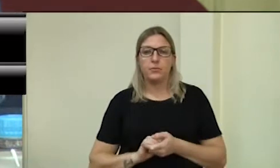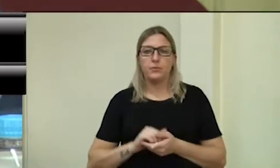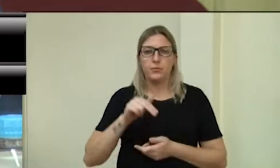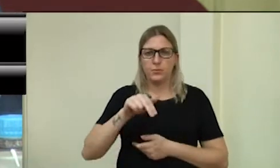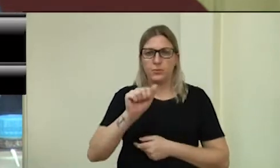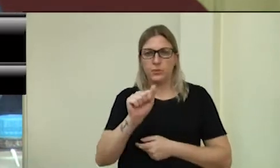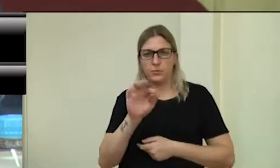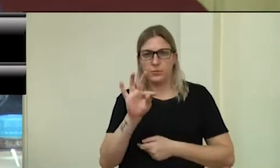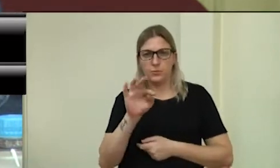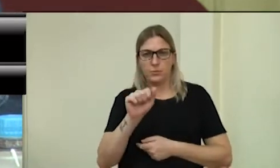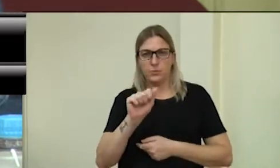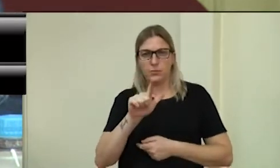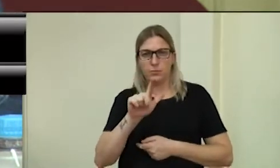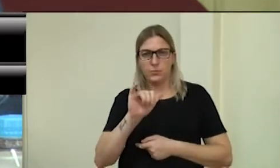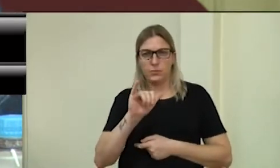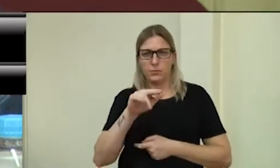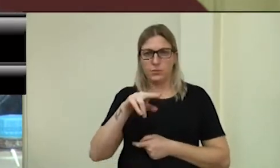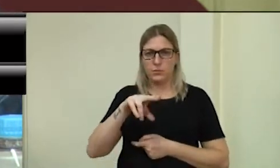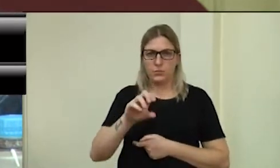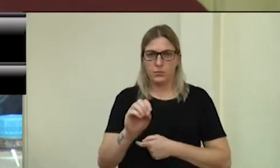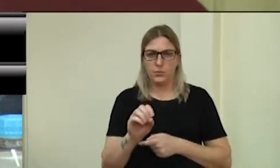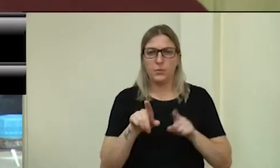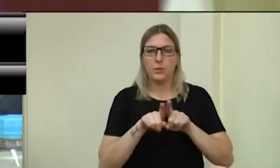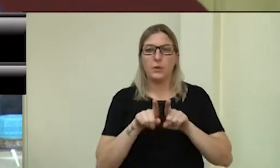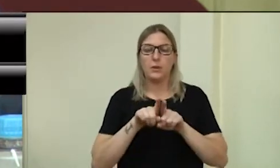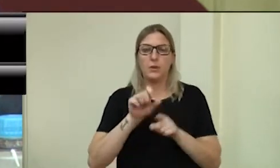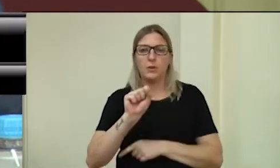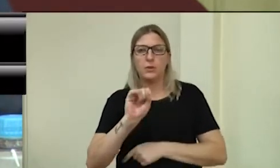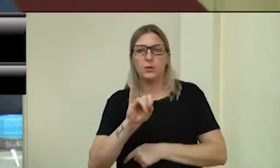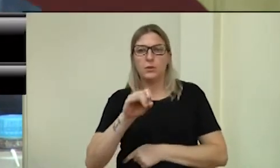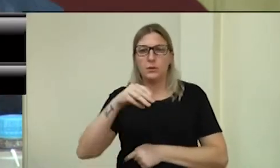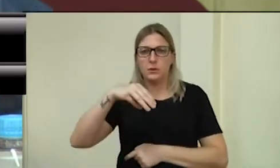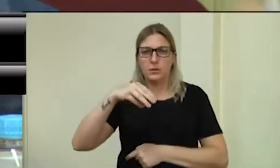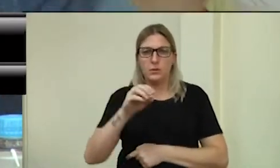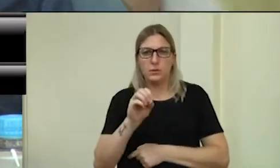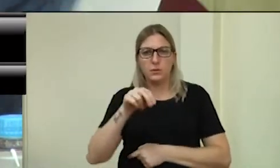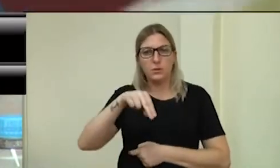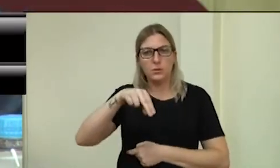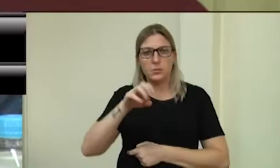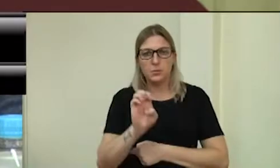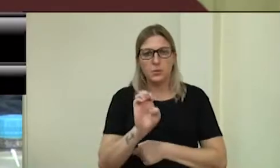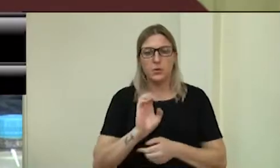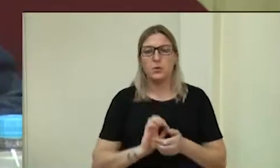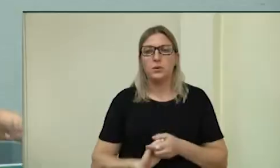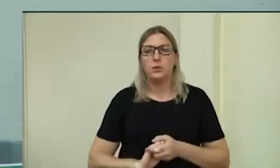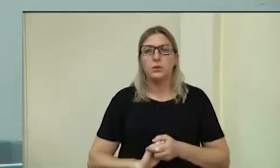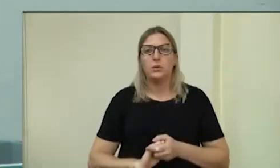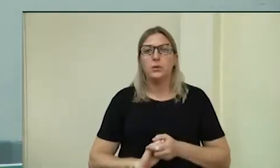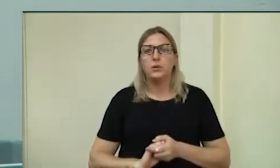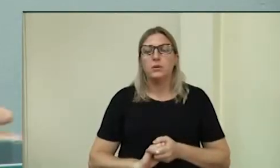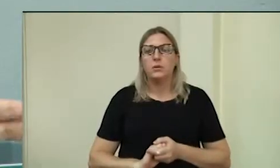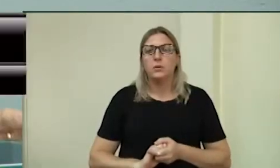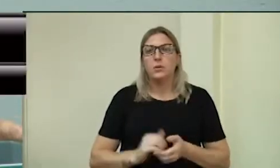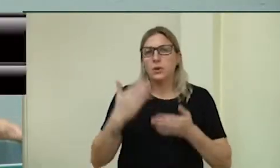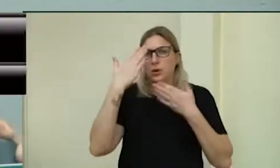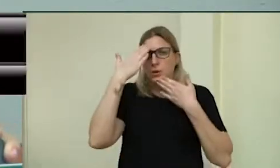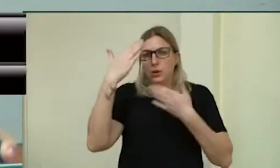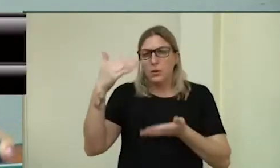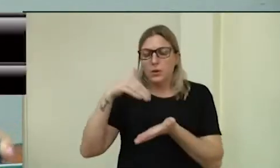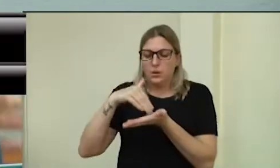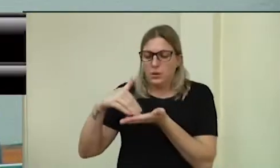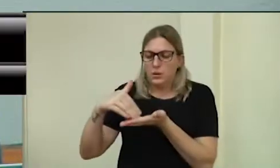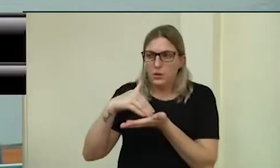Natalino Sarápio e Simone Piccoli. Lido, senhora Presidente. Muito obrigada. Obrigada,